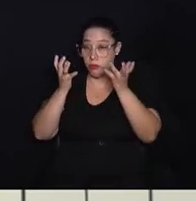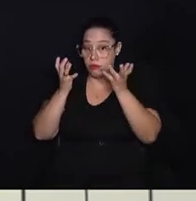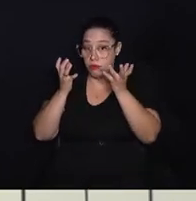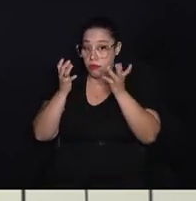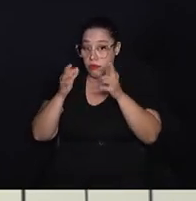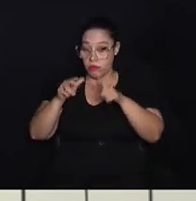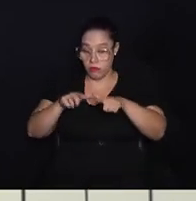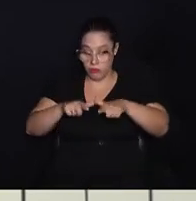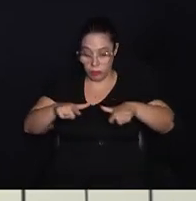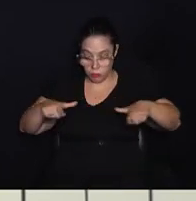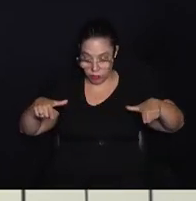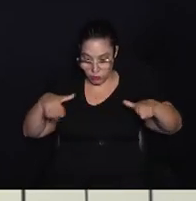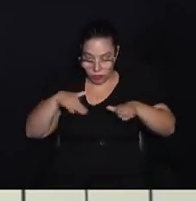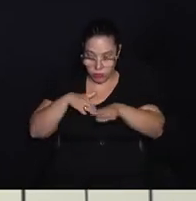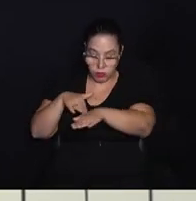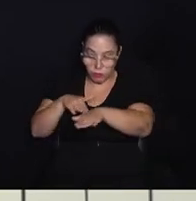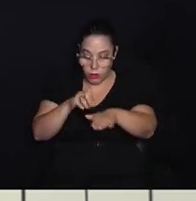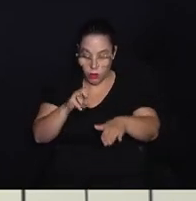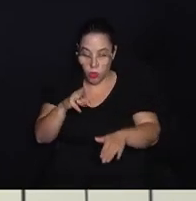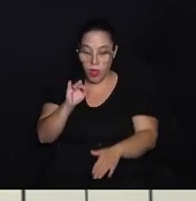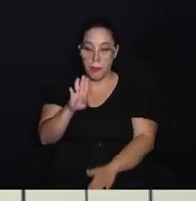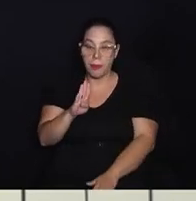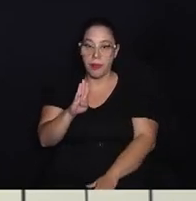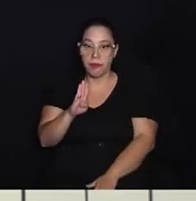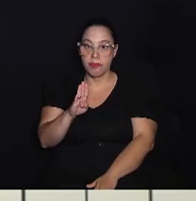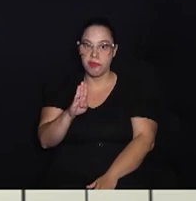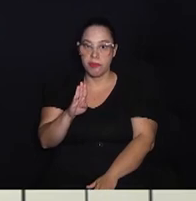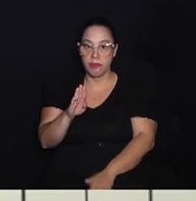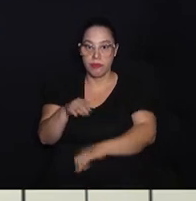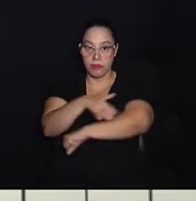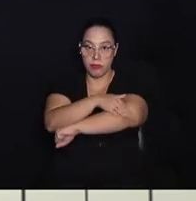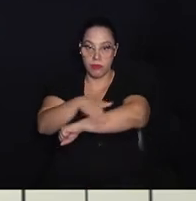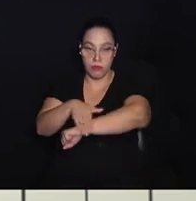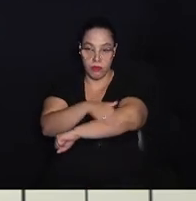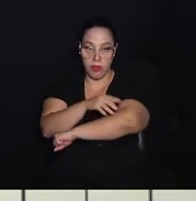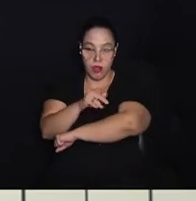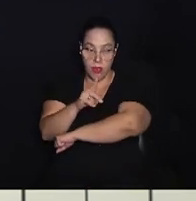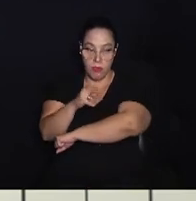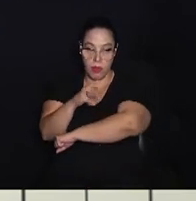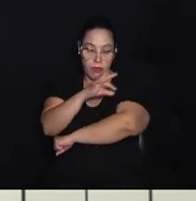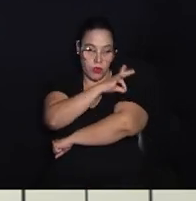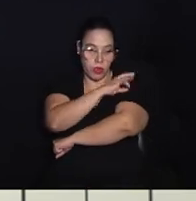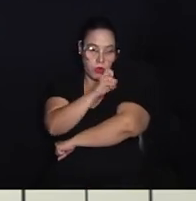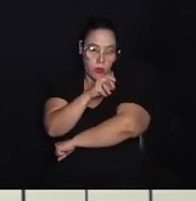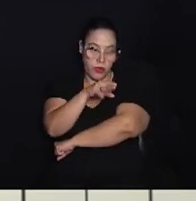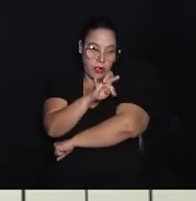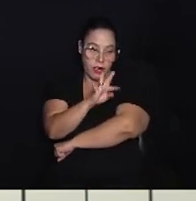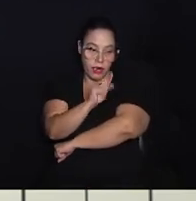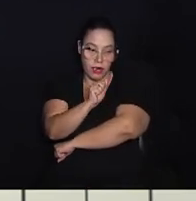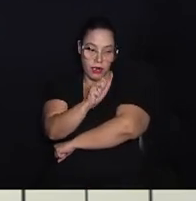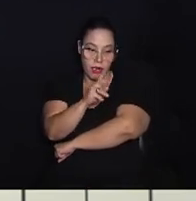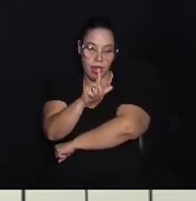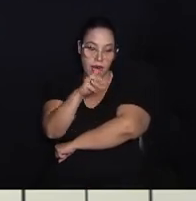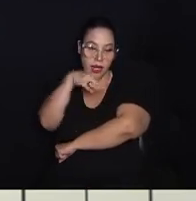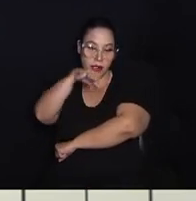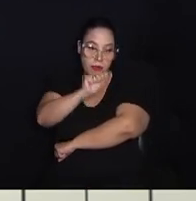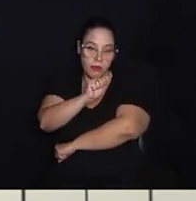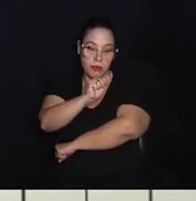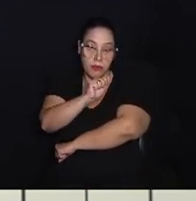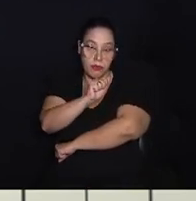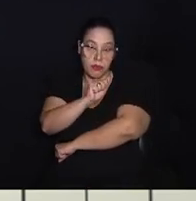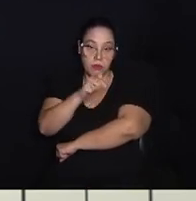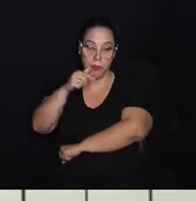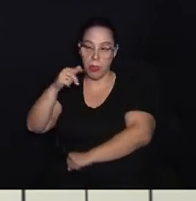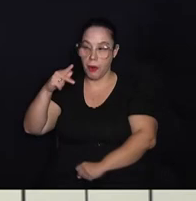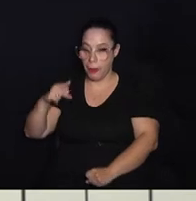estacionamento da sede da Coab Campinas, que fica na Avenida Prefeito Faria Lima, número 10, no Parque Itália. Quem estiver